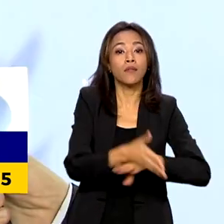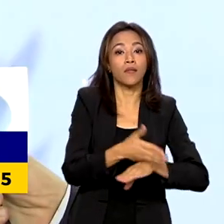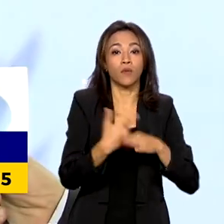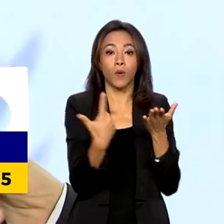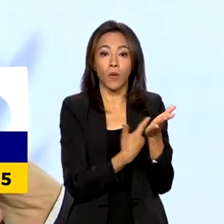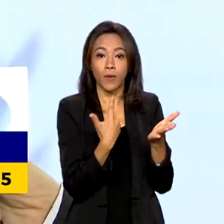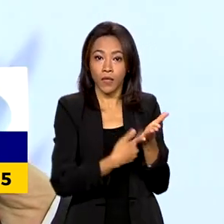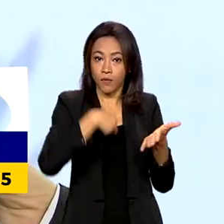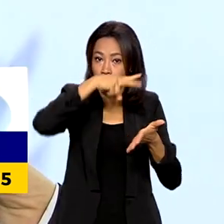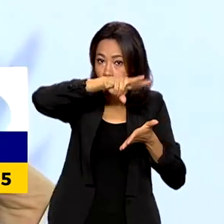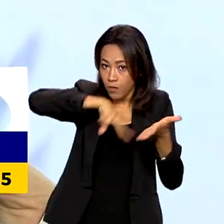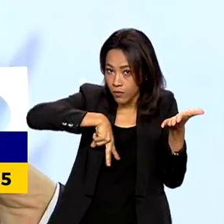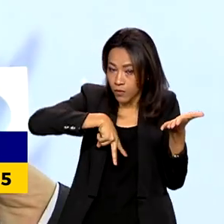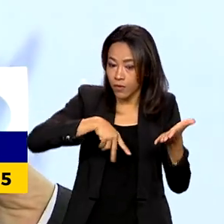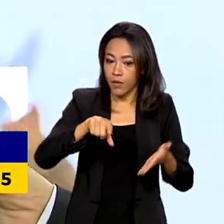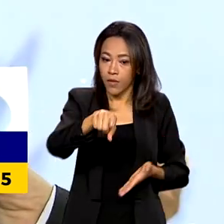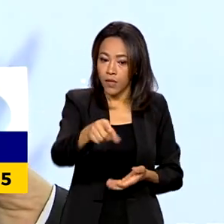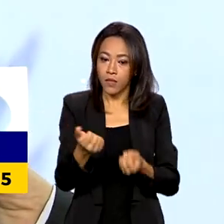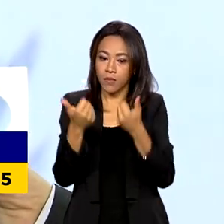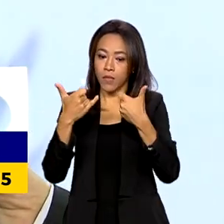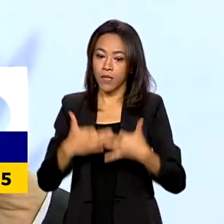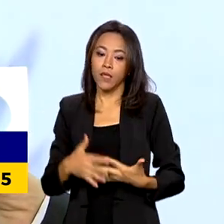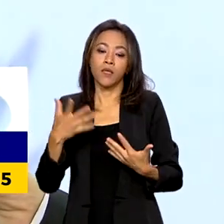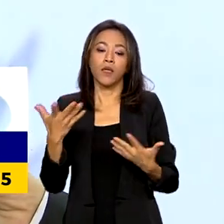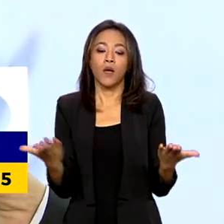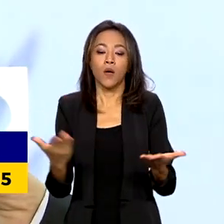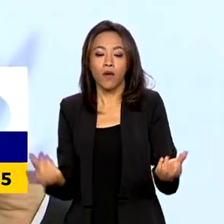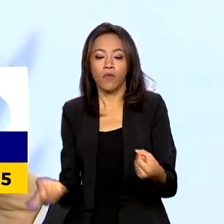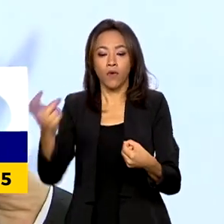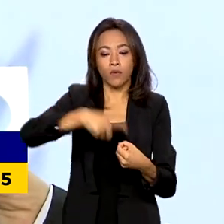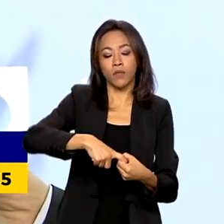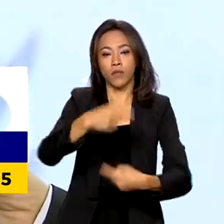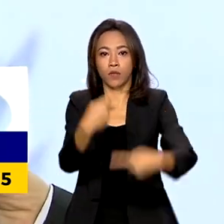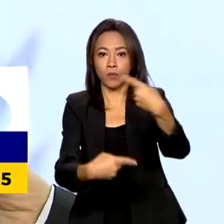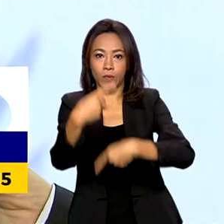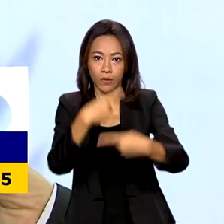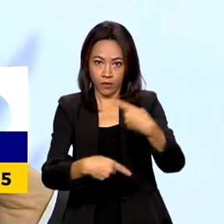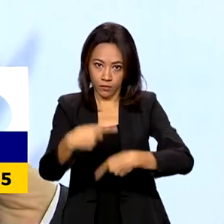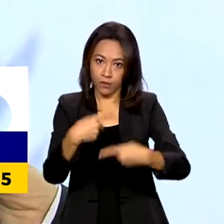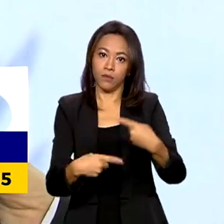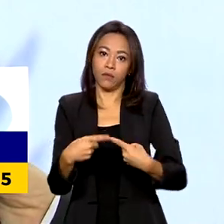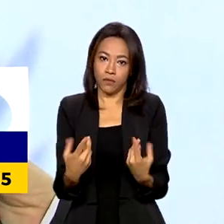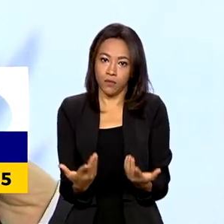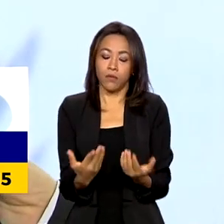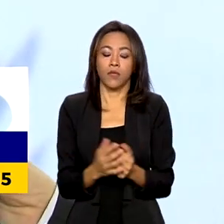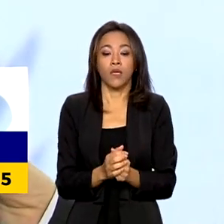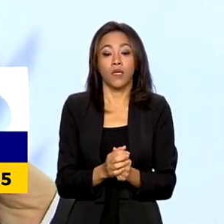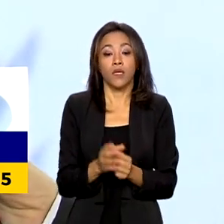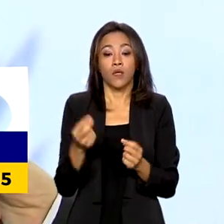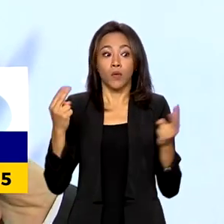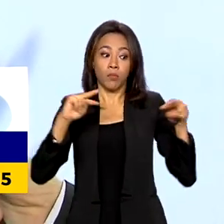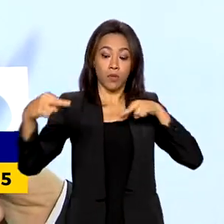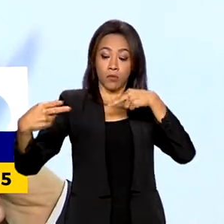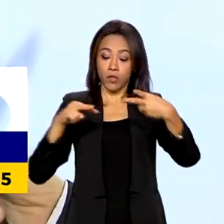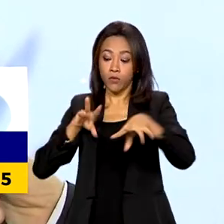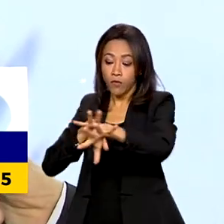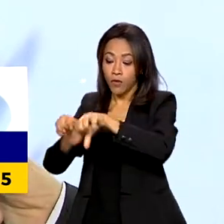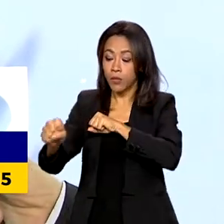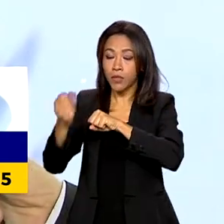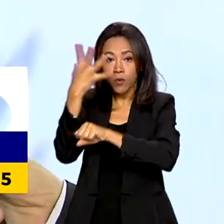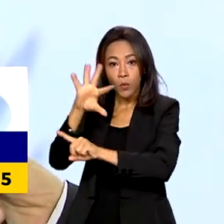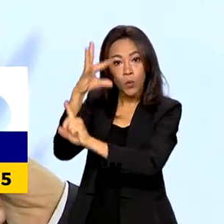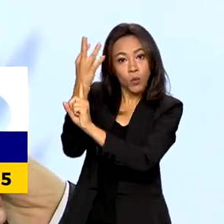Estamos diante de uma oportunidade de uma retomada das políticas entre as duas pastas, numa perspectiva tanto da formação artística e cultural,